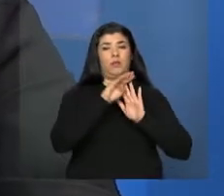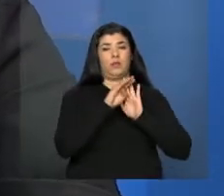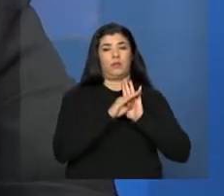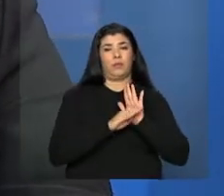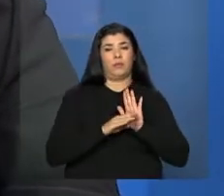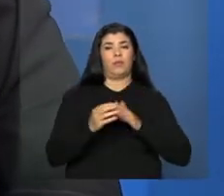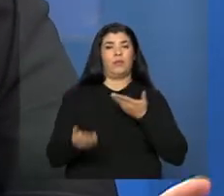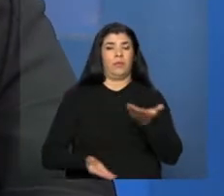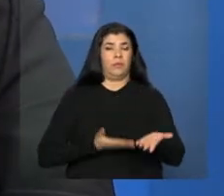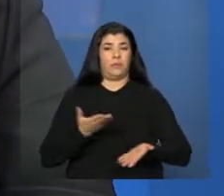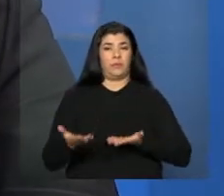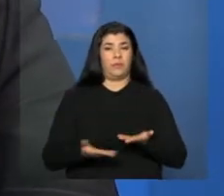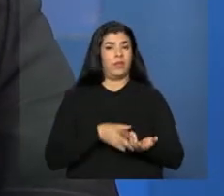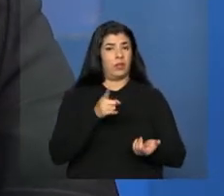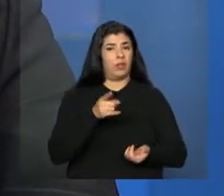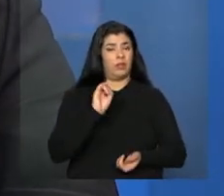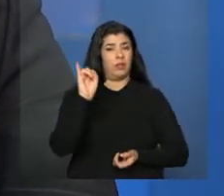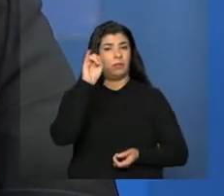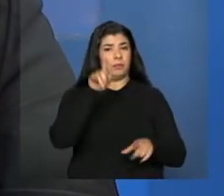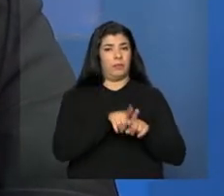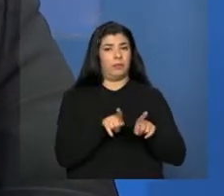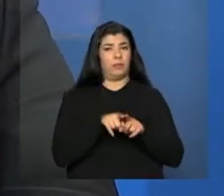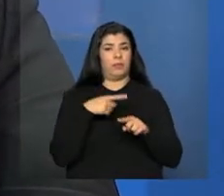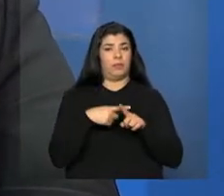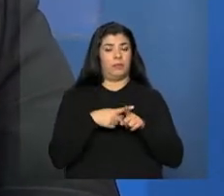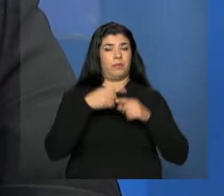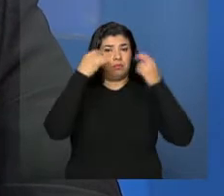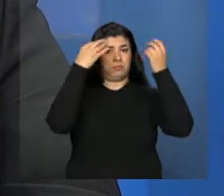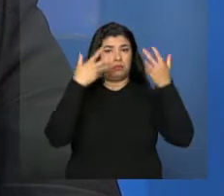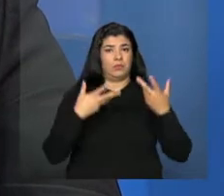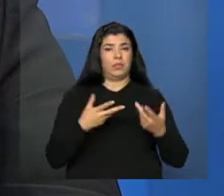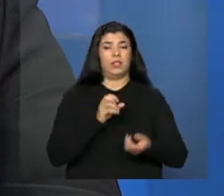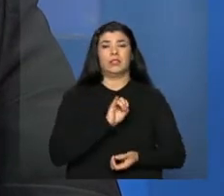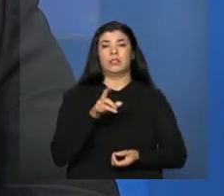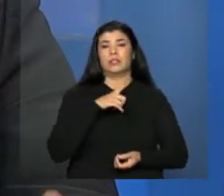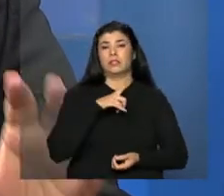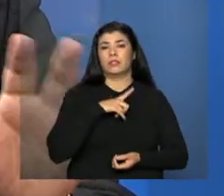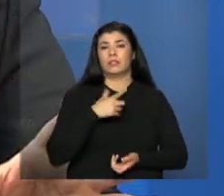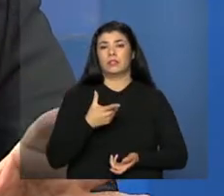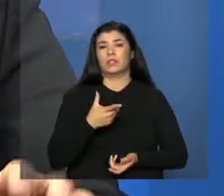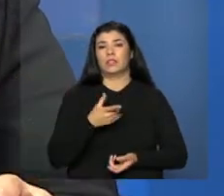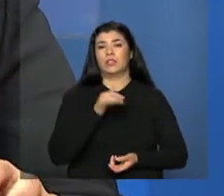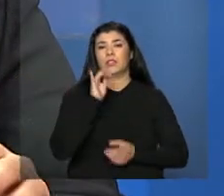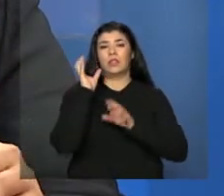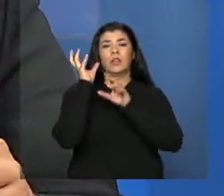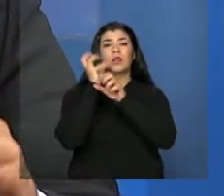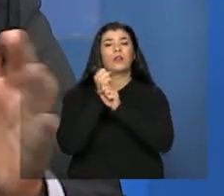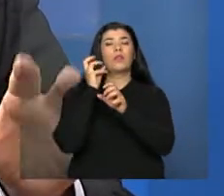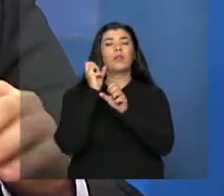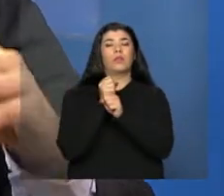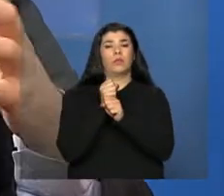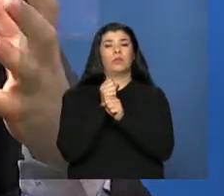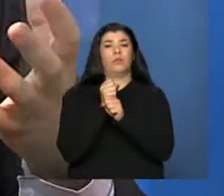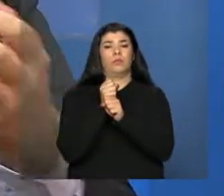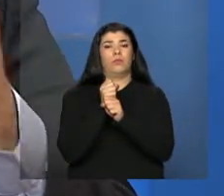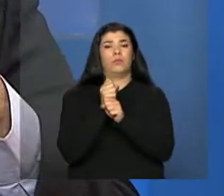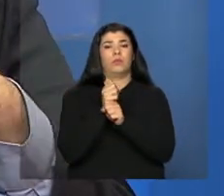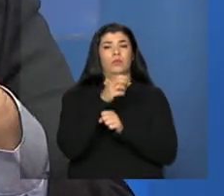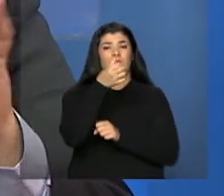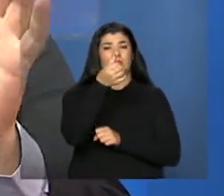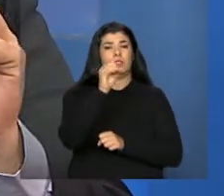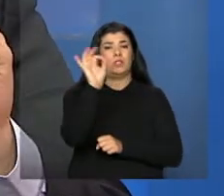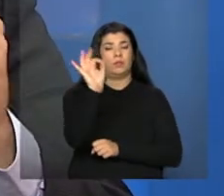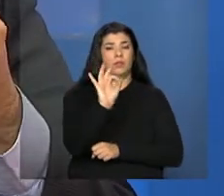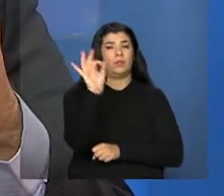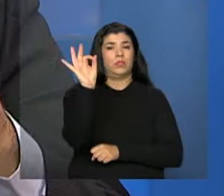Às vezes, isso é importante nós colocarmos porque o cálculo de 60% é por nível de